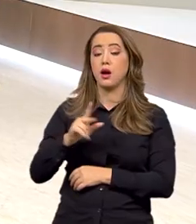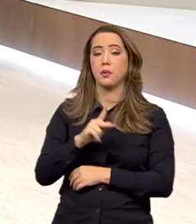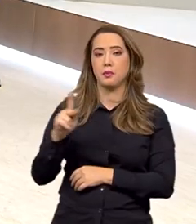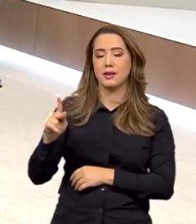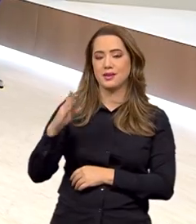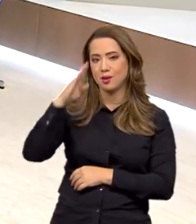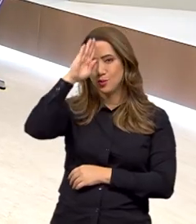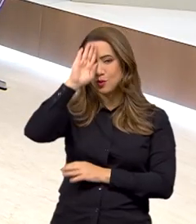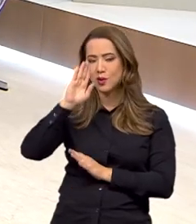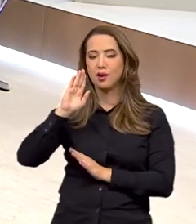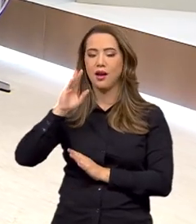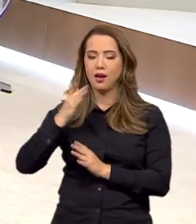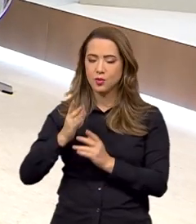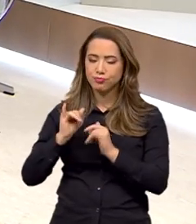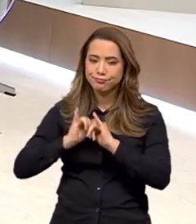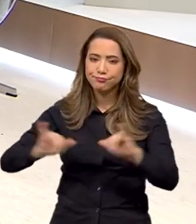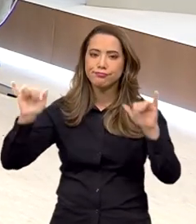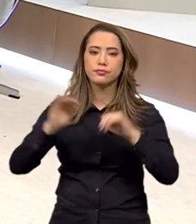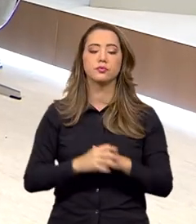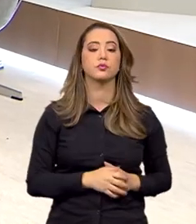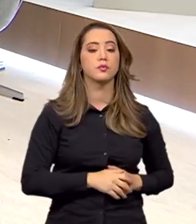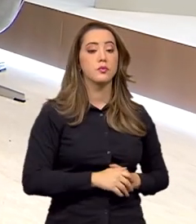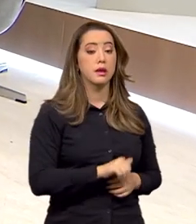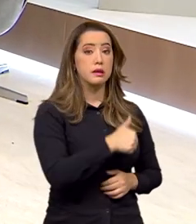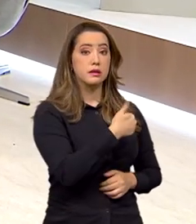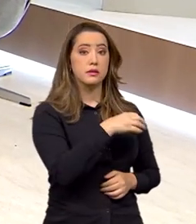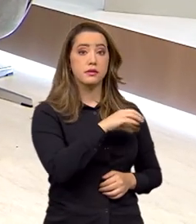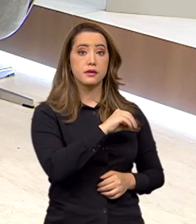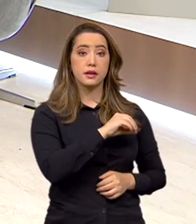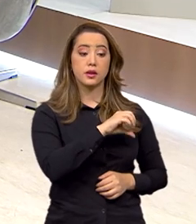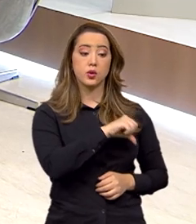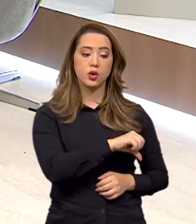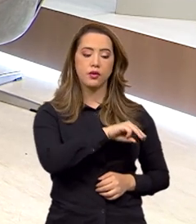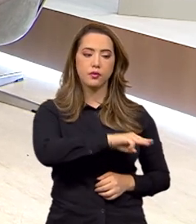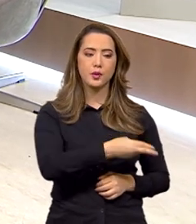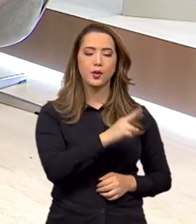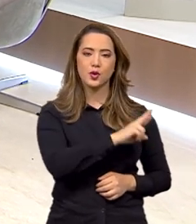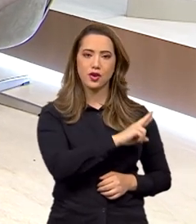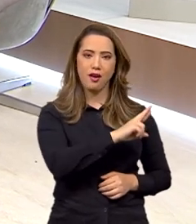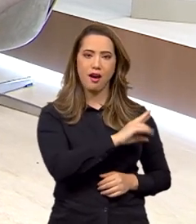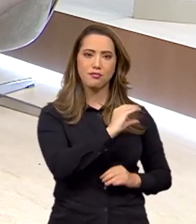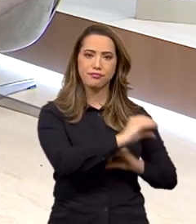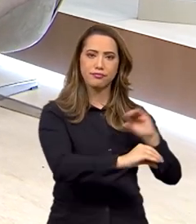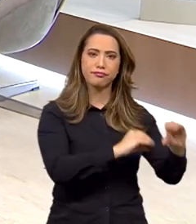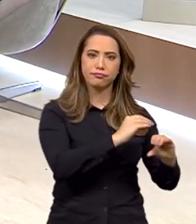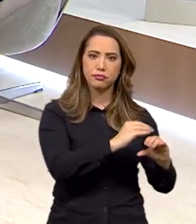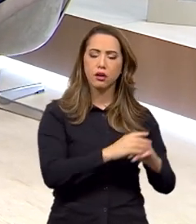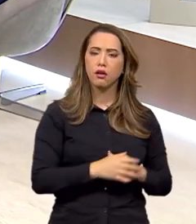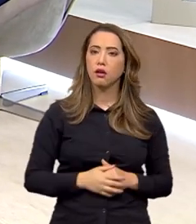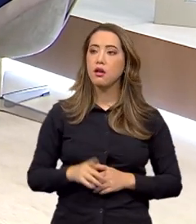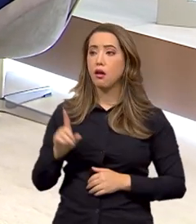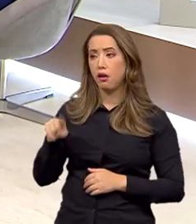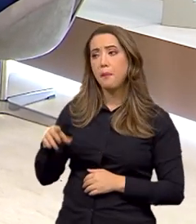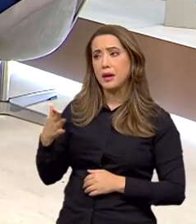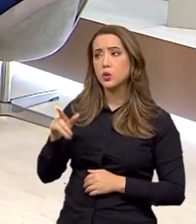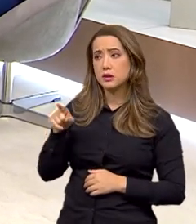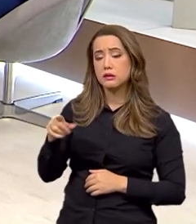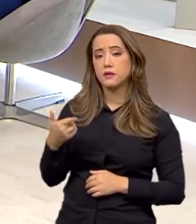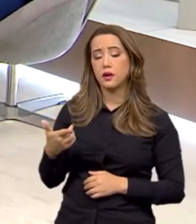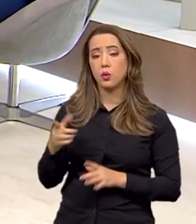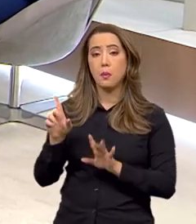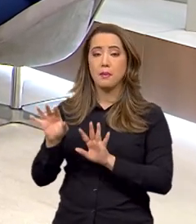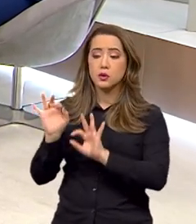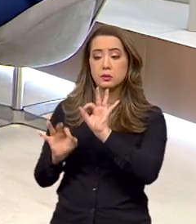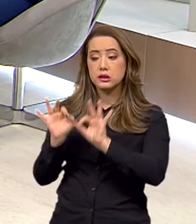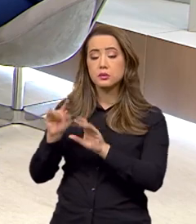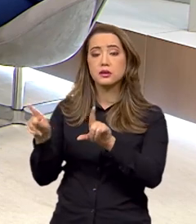E são 109 milhões de reais em investimentos no plano, é isso? São aproximadamente 109 milhões de reais, mas o